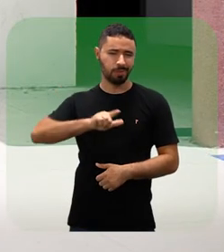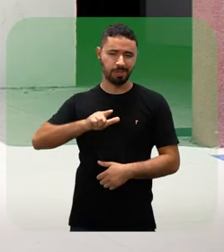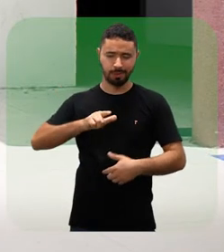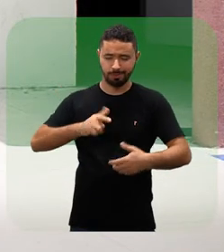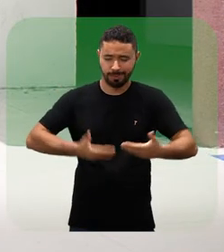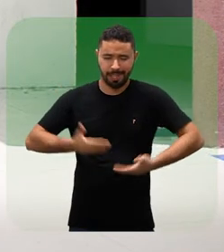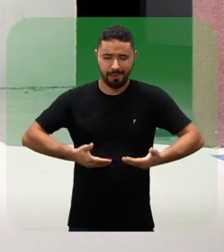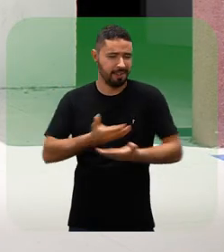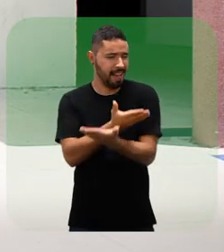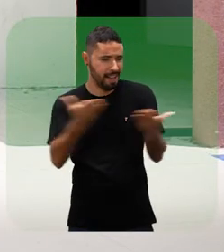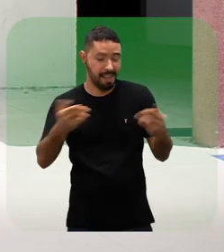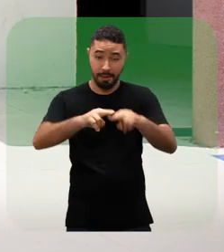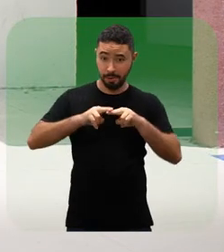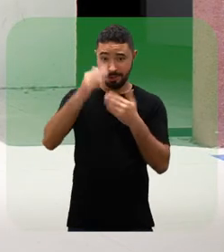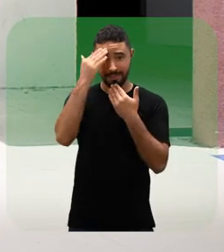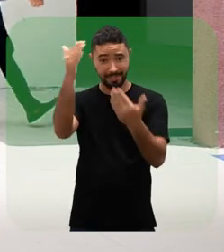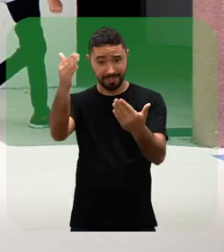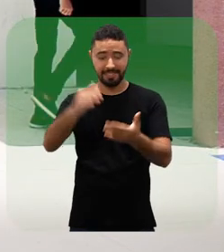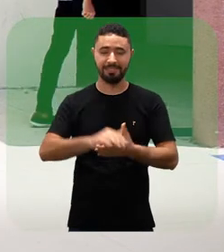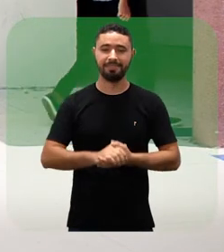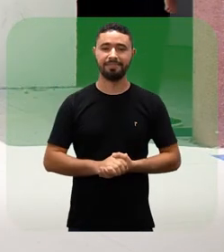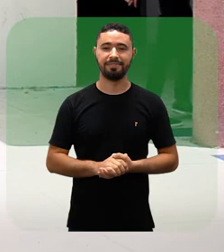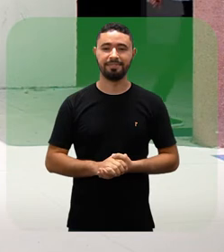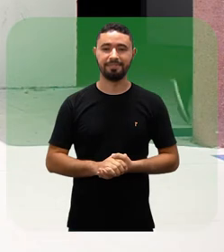sirvo um pouco a elas e sou muito grato.